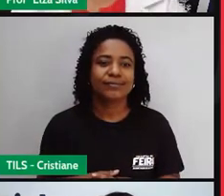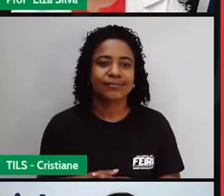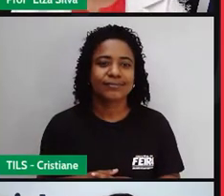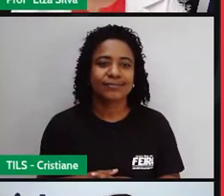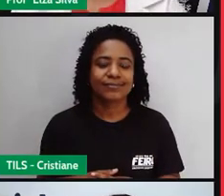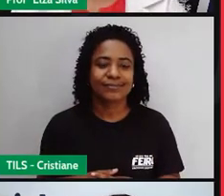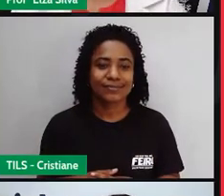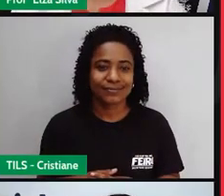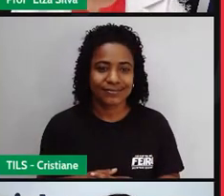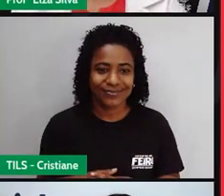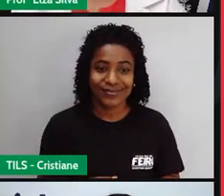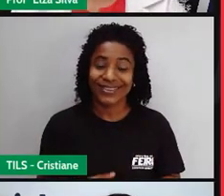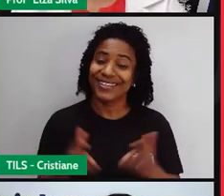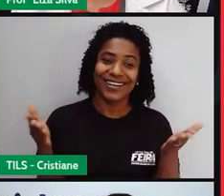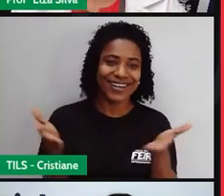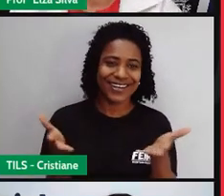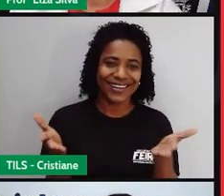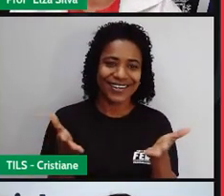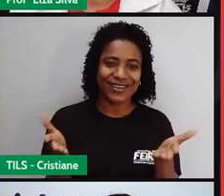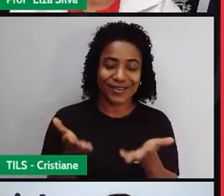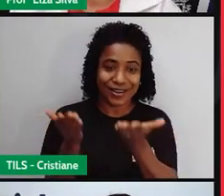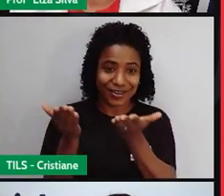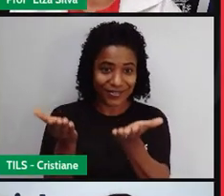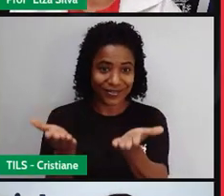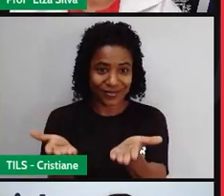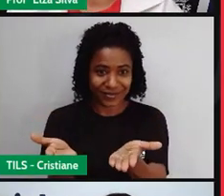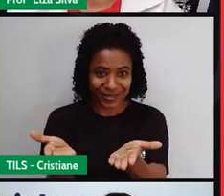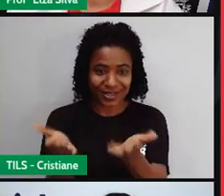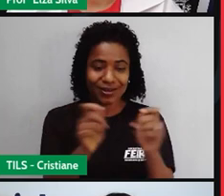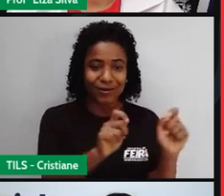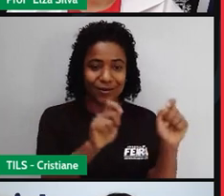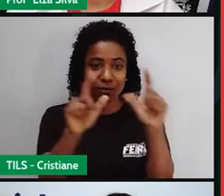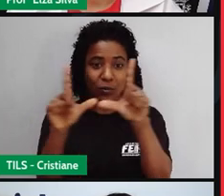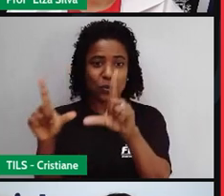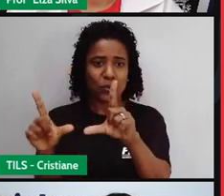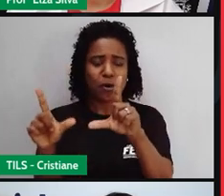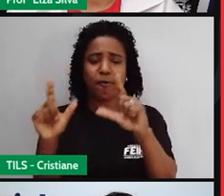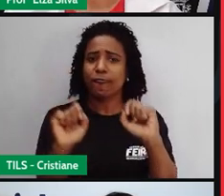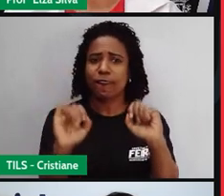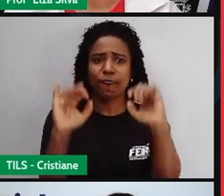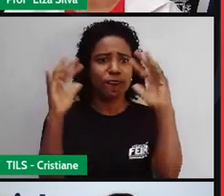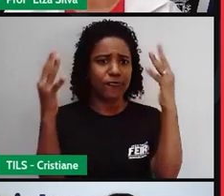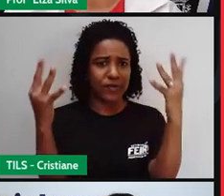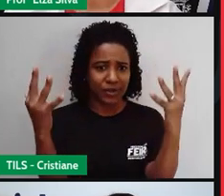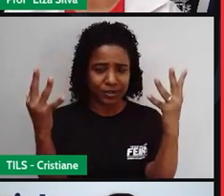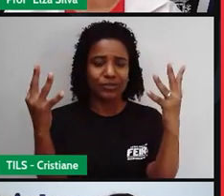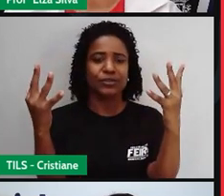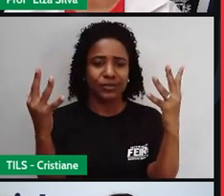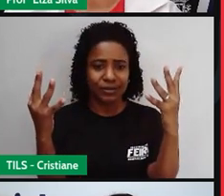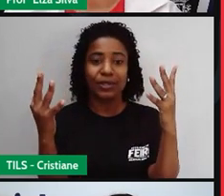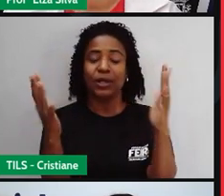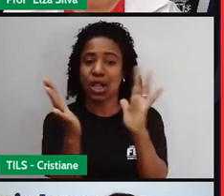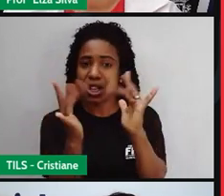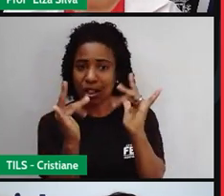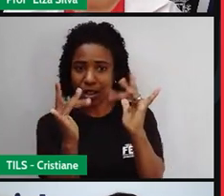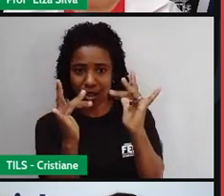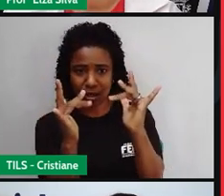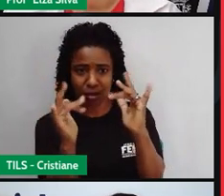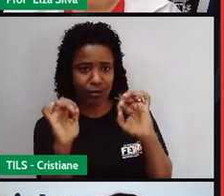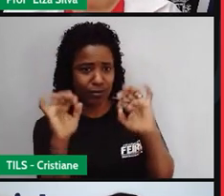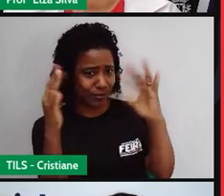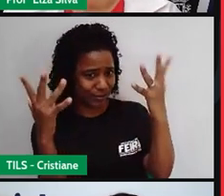E agora nós temos mais uma possibilidade de comemoração desse dia dos namorados.